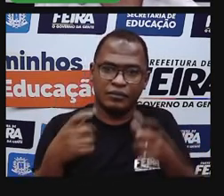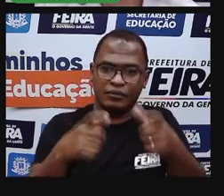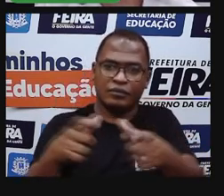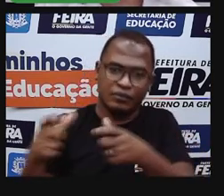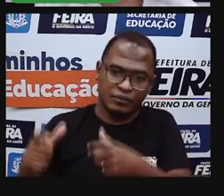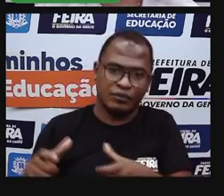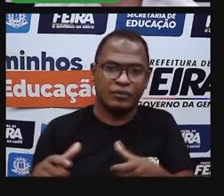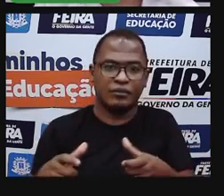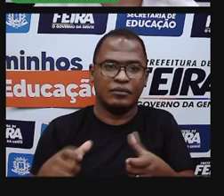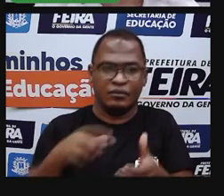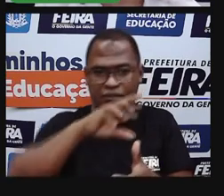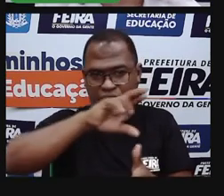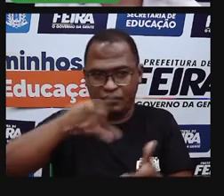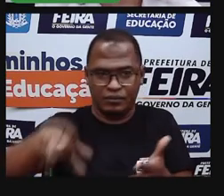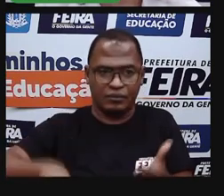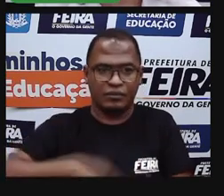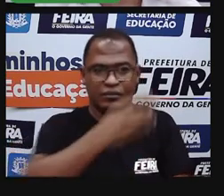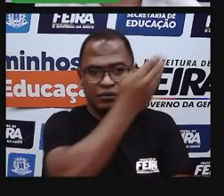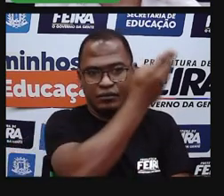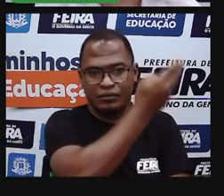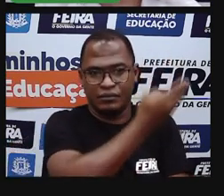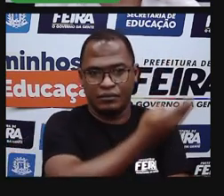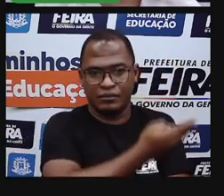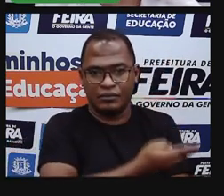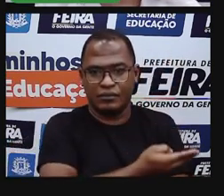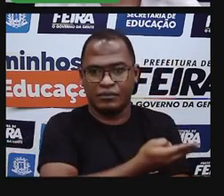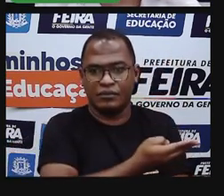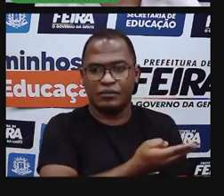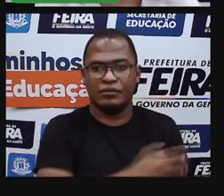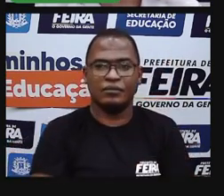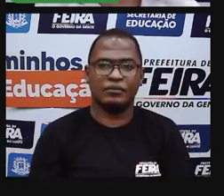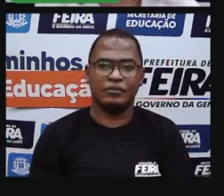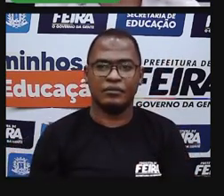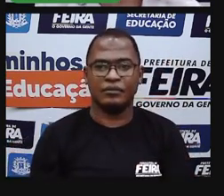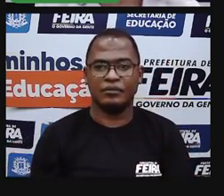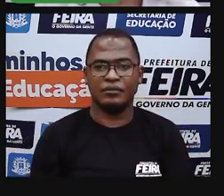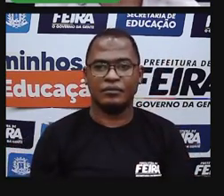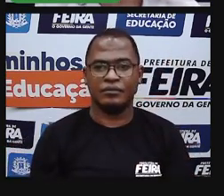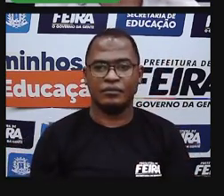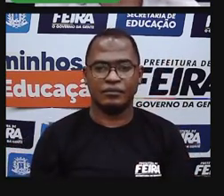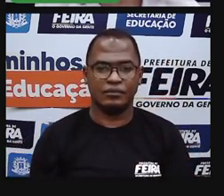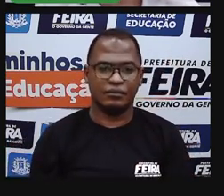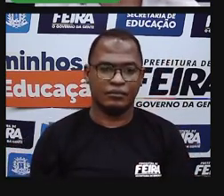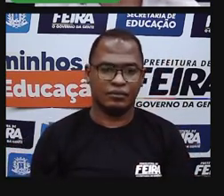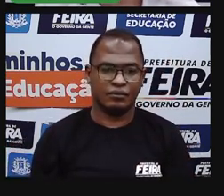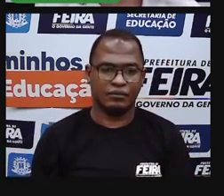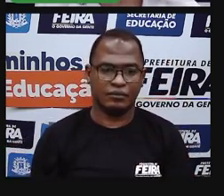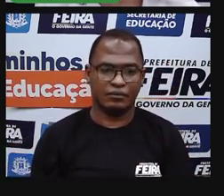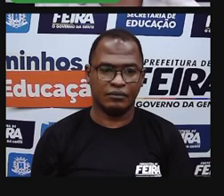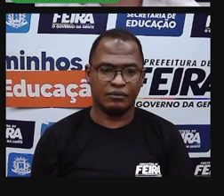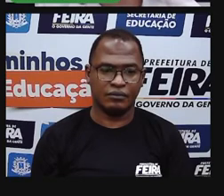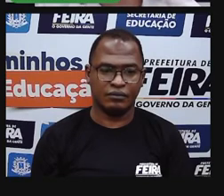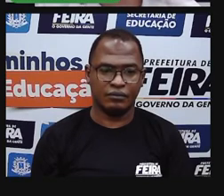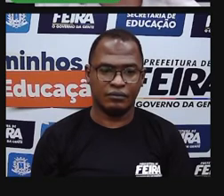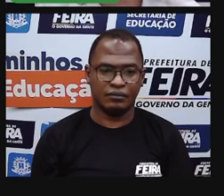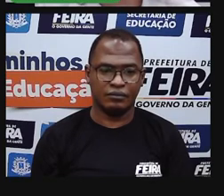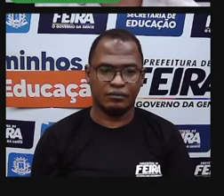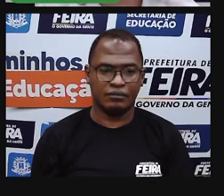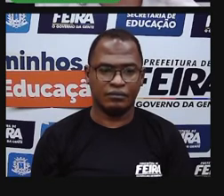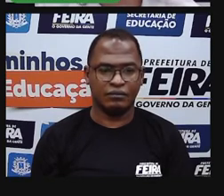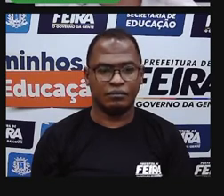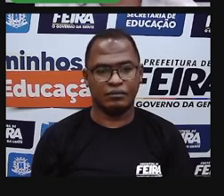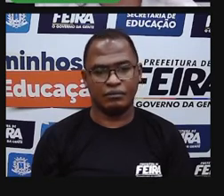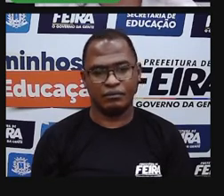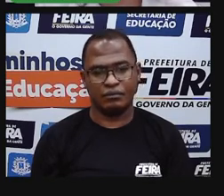Descanso, Ferraria Brasil, Chácara São Cosme, Mochila, Mochila 2, Jardim